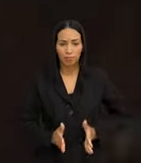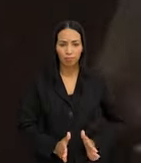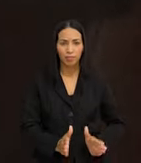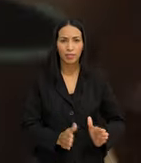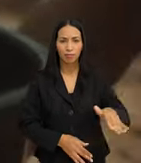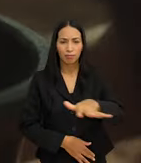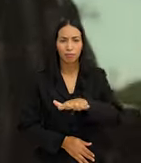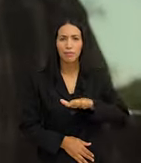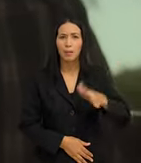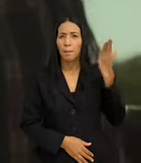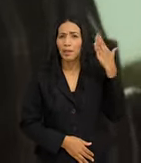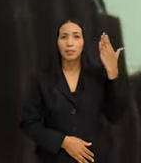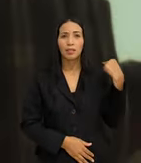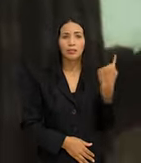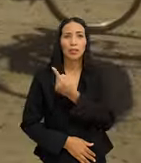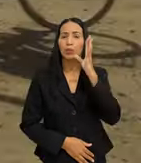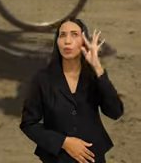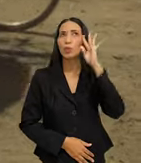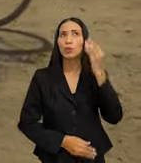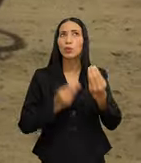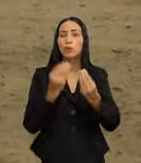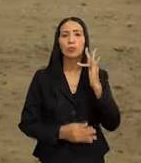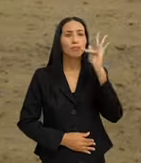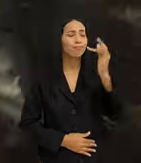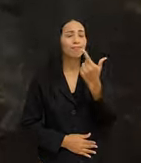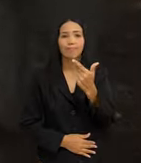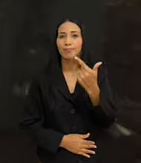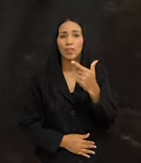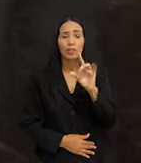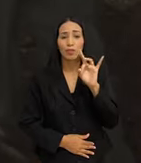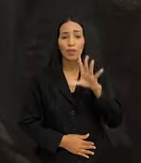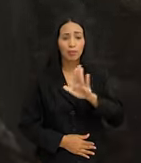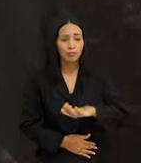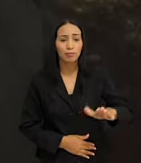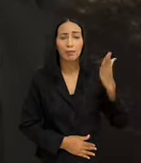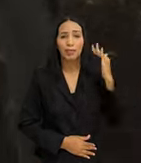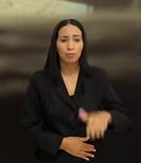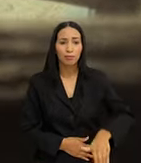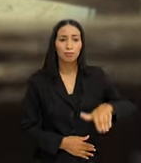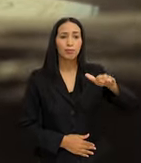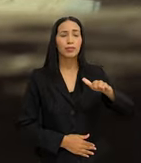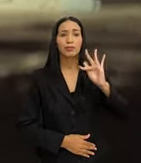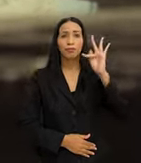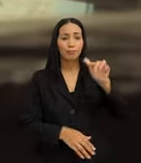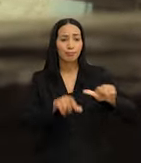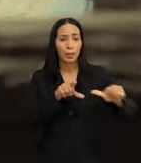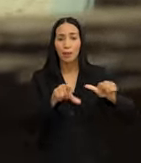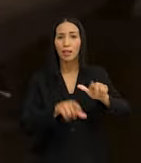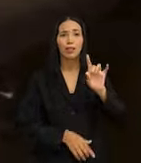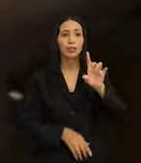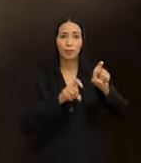Onde eu nasci, a gente crescia sem muita perspectiva. O futuro das crianças era trabalhar na roça,